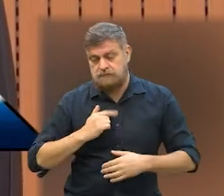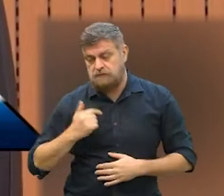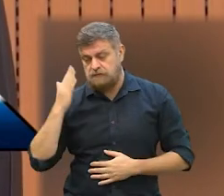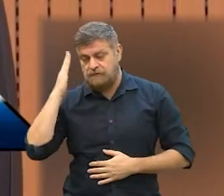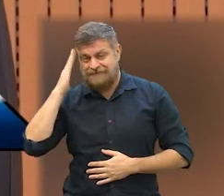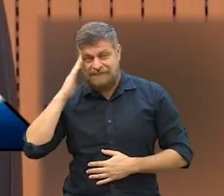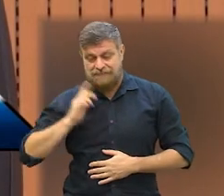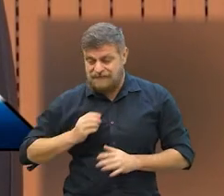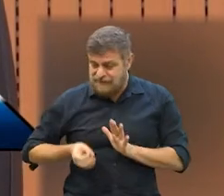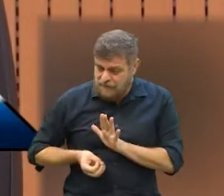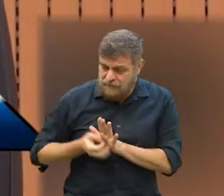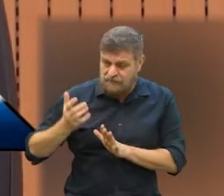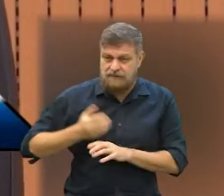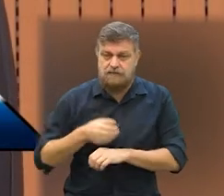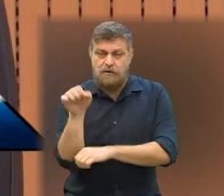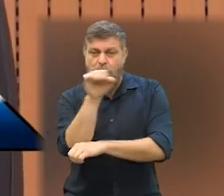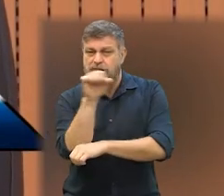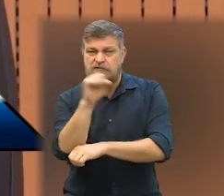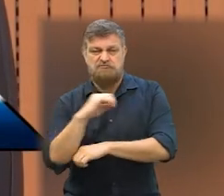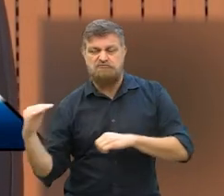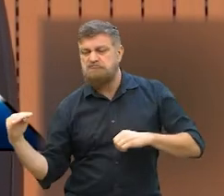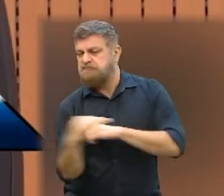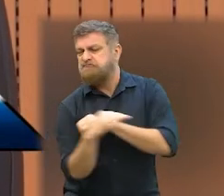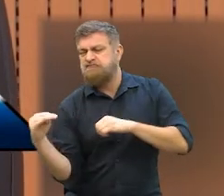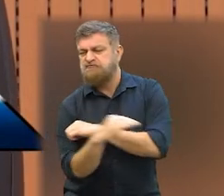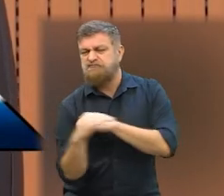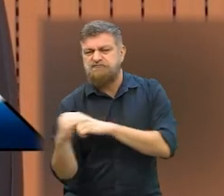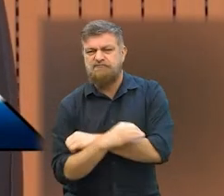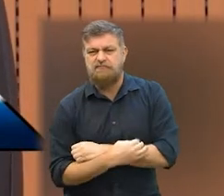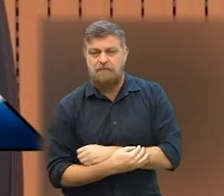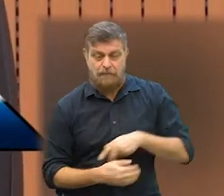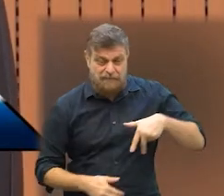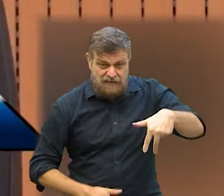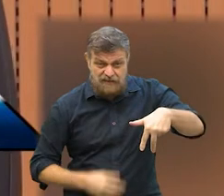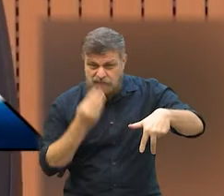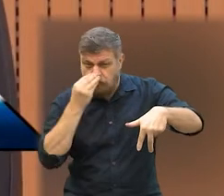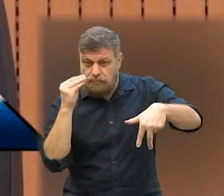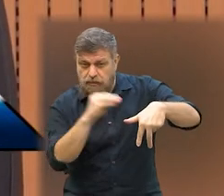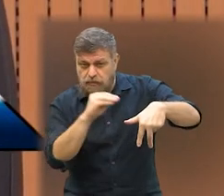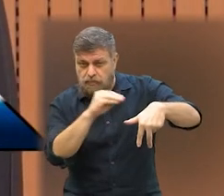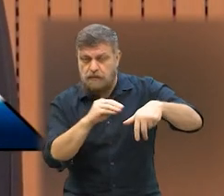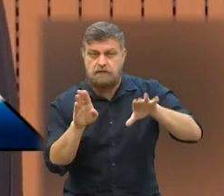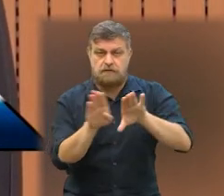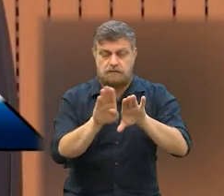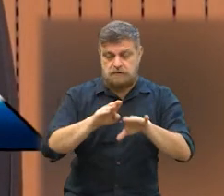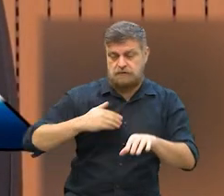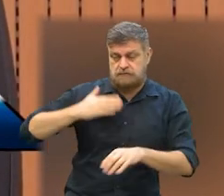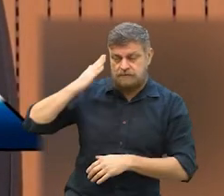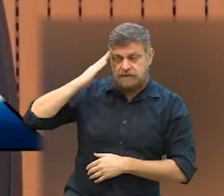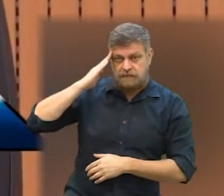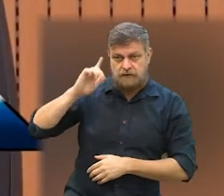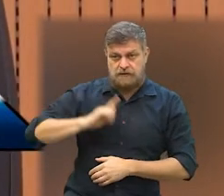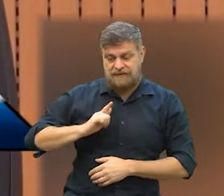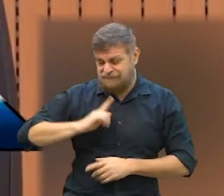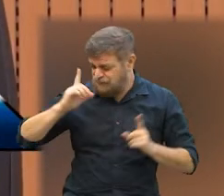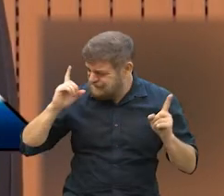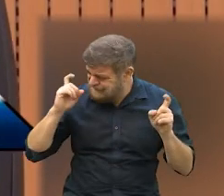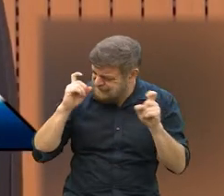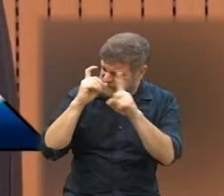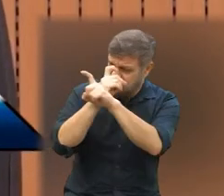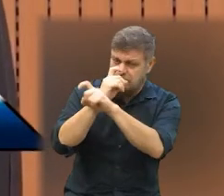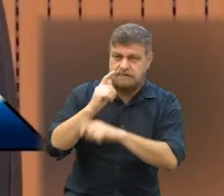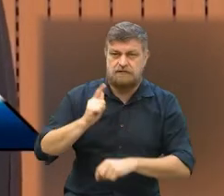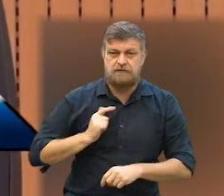sabemos que a maioria das vezes os motoristas não respeitam os pedestres. Sabemos também que é muito